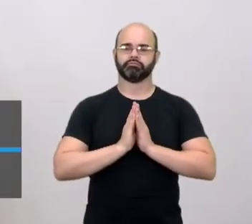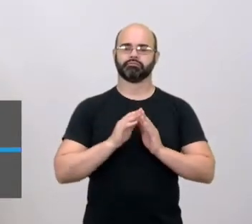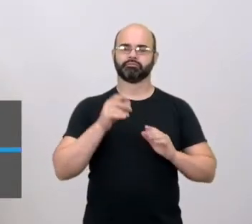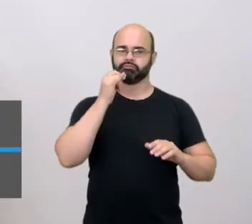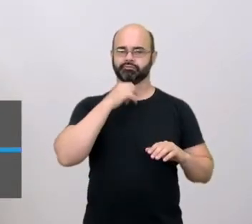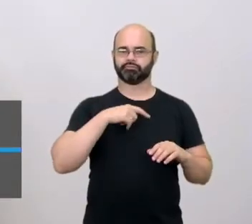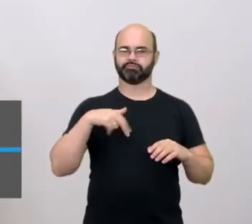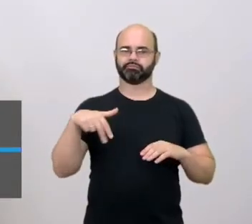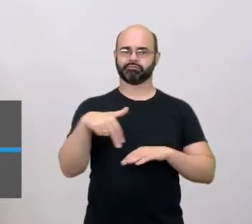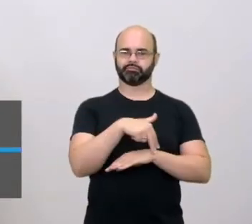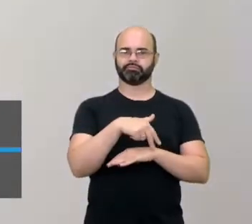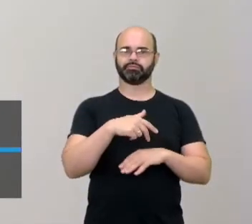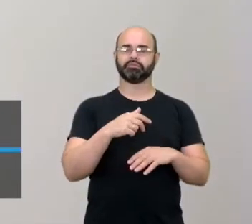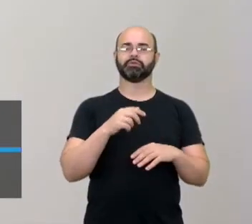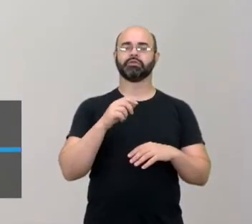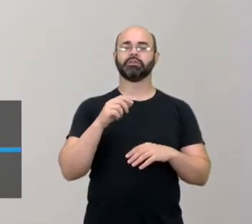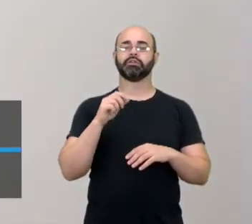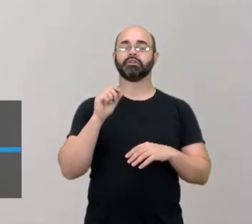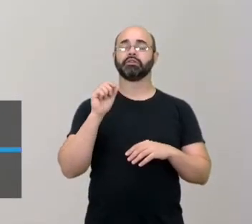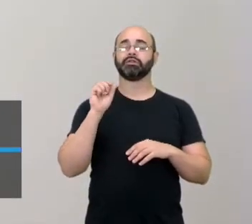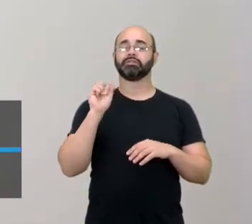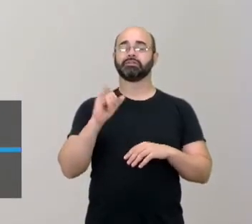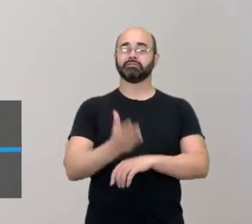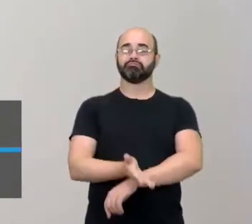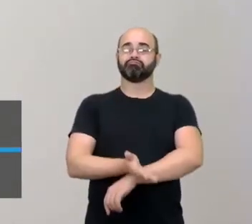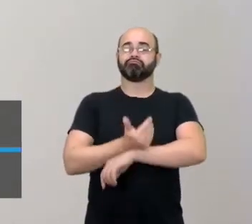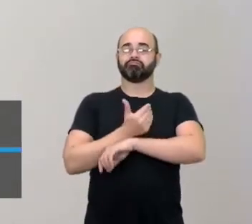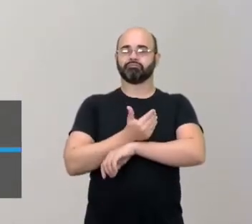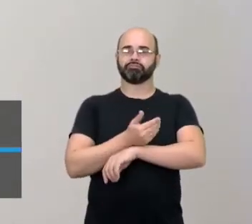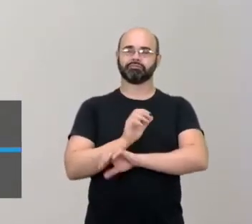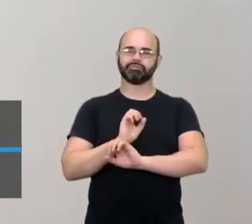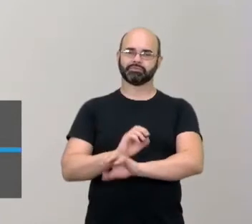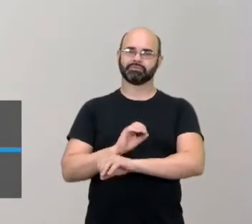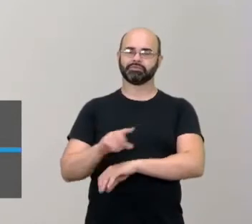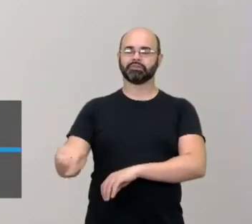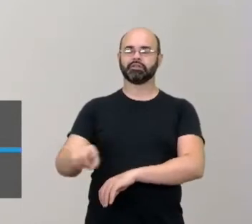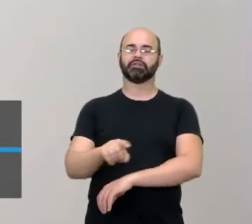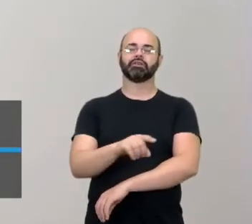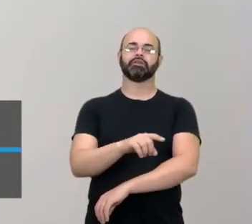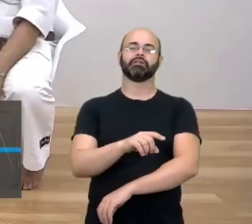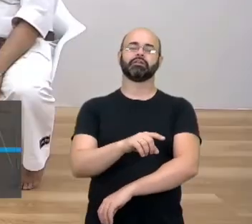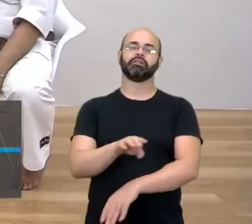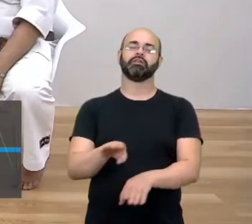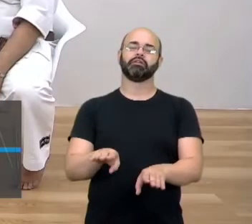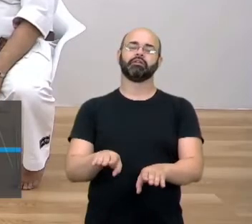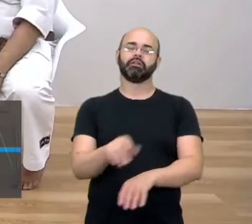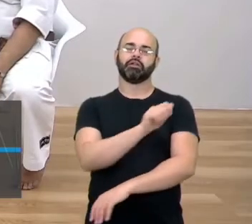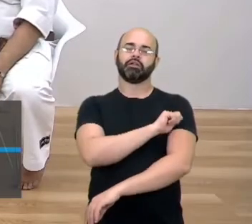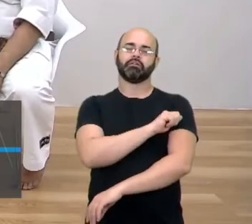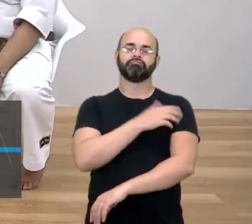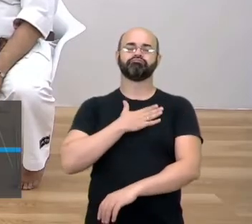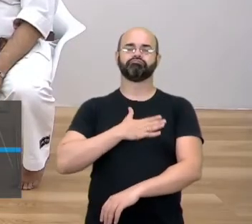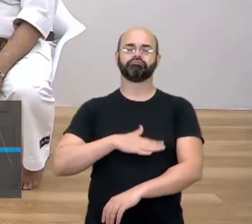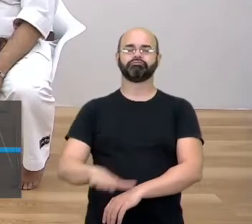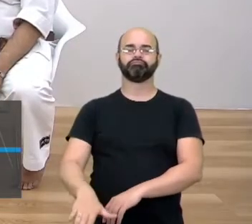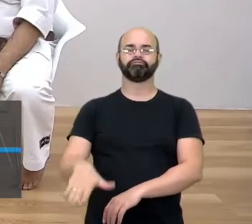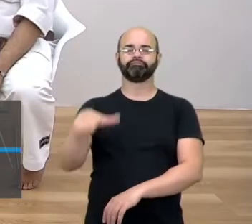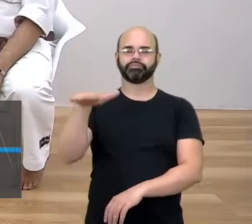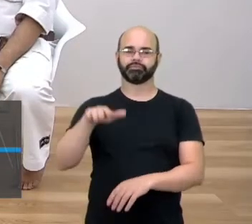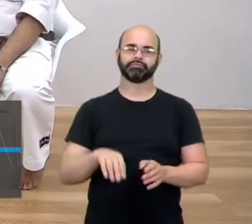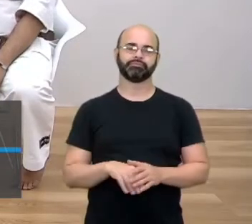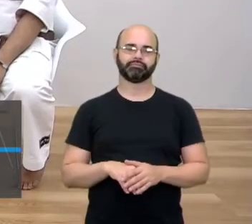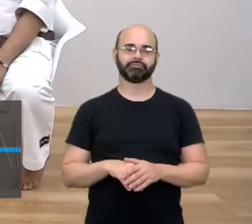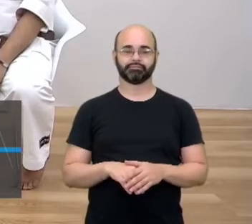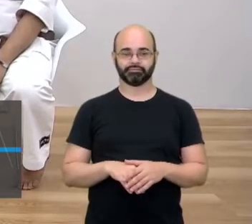Então, você acaba... Se você começa mais cedo, você acaba criando essa disciplina com o tempo, né? Além da calma, também. Eu tô percebendo a calma.